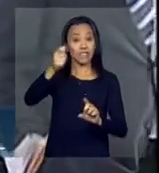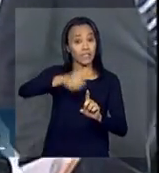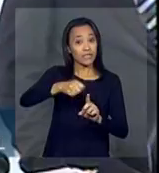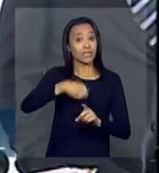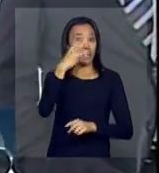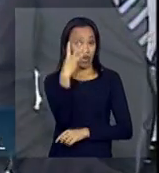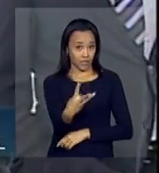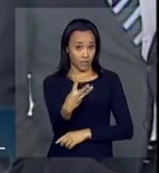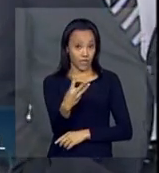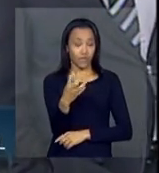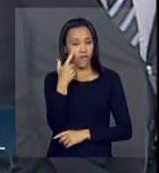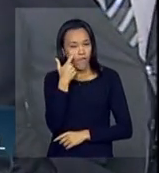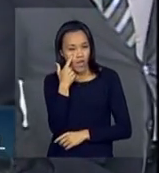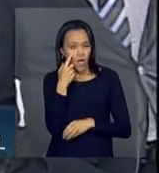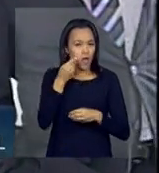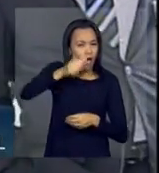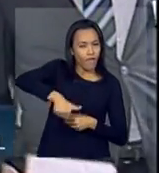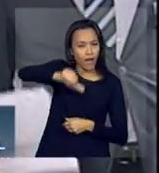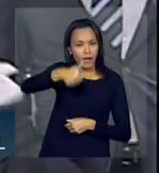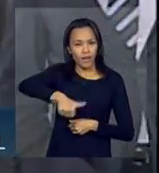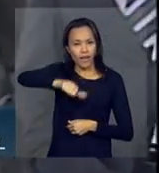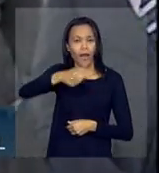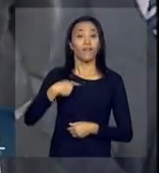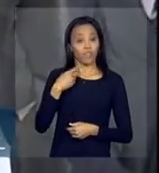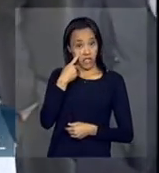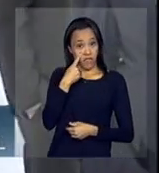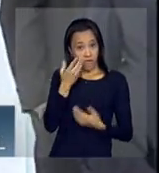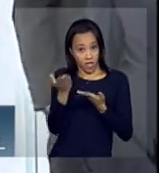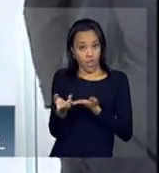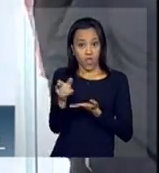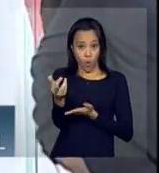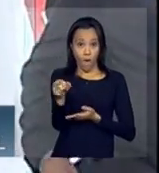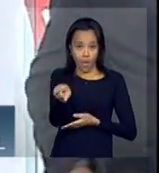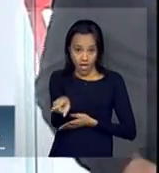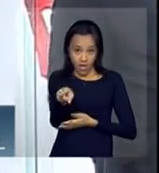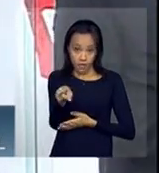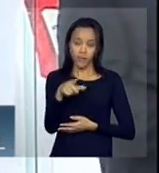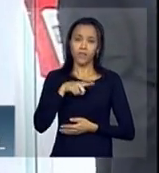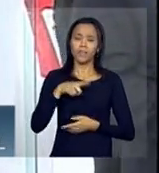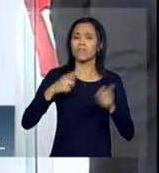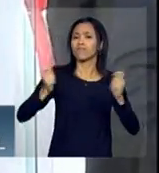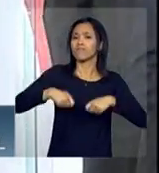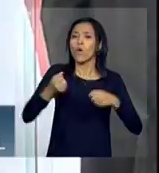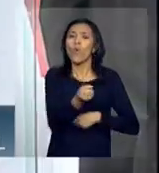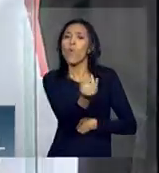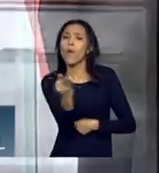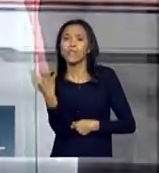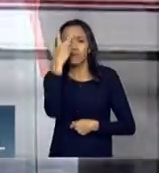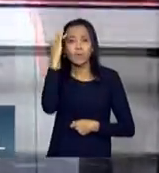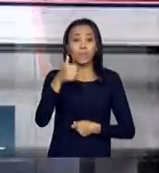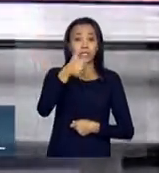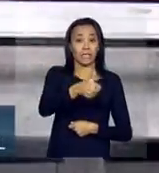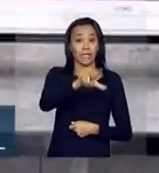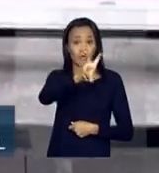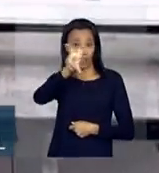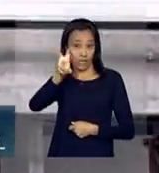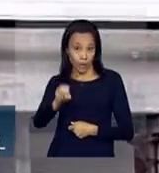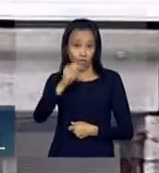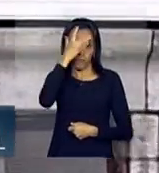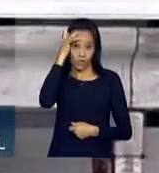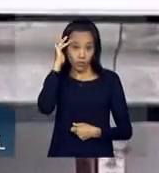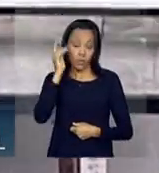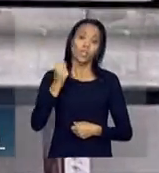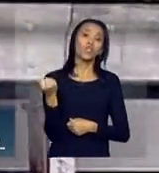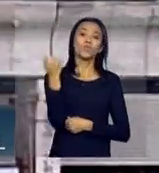de observação. Serão dois veículos, como este que está aqui atrás. Um deles tem capacidade para 150 passageiros e o